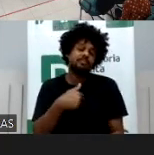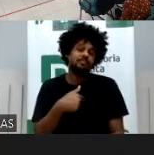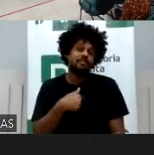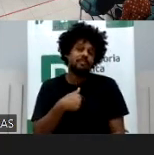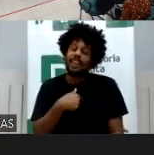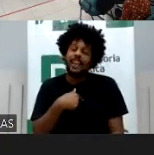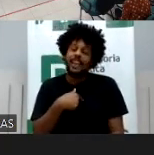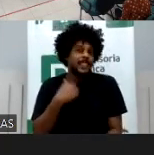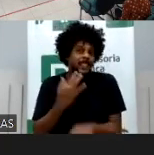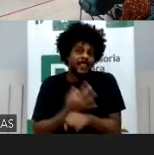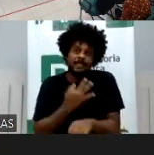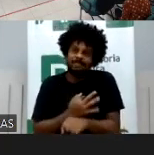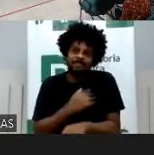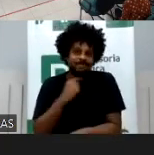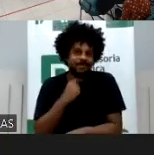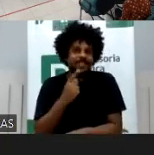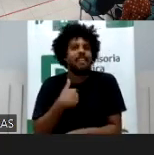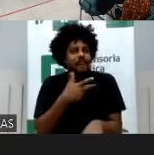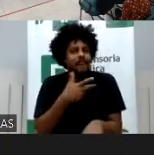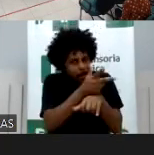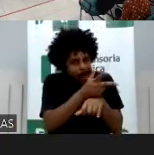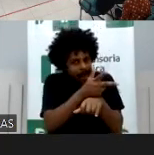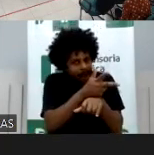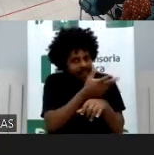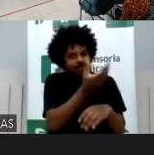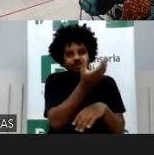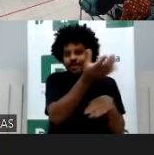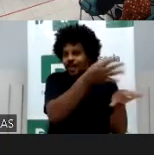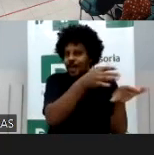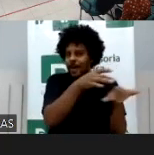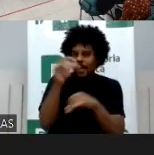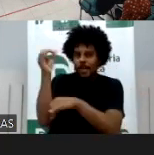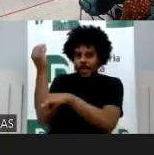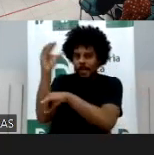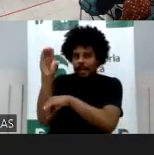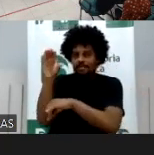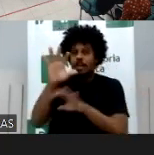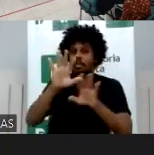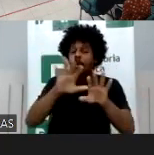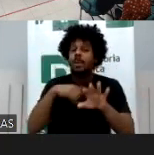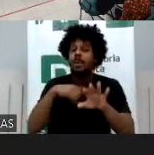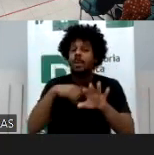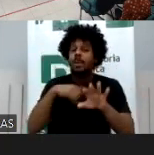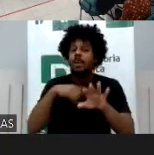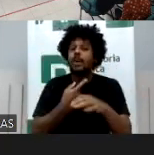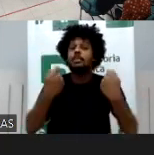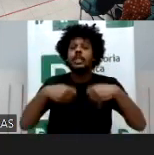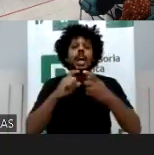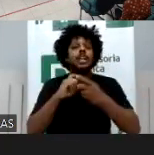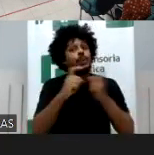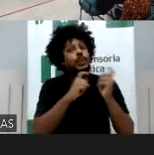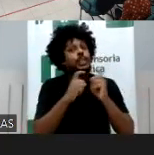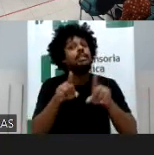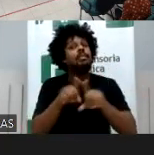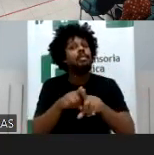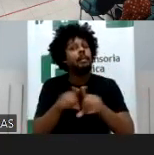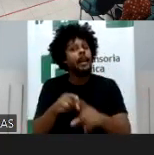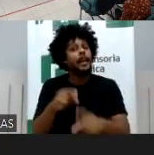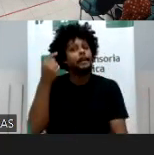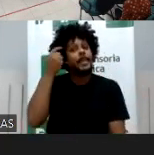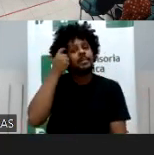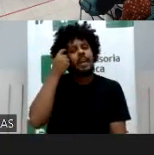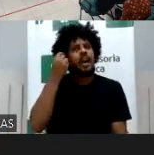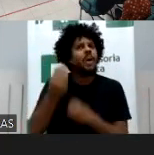eu não resisto e posto coisas, né, mas a gente precisa discutir aqui, se perguntar e tentar encontrar para aquilo que não tem